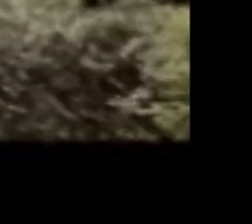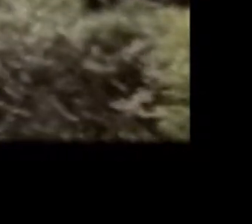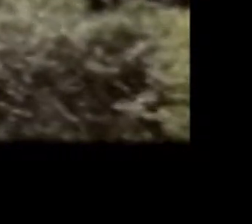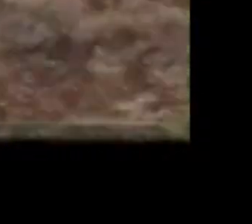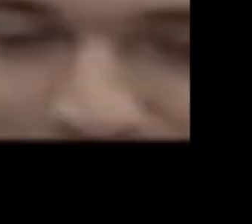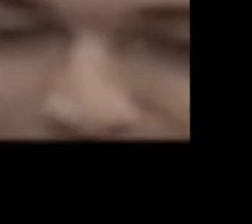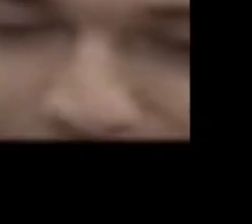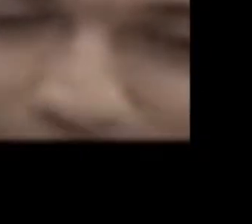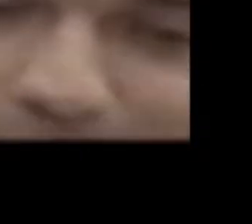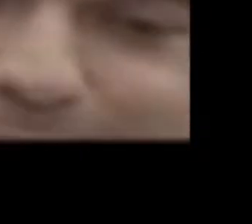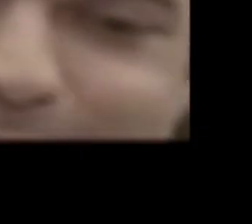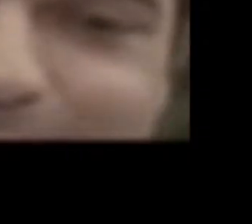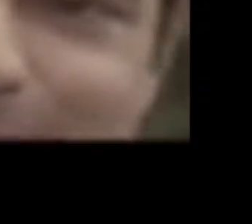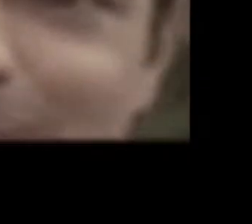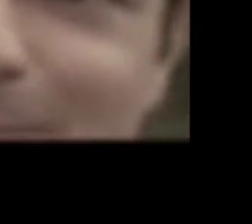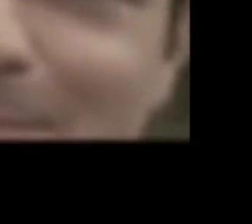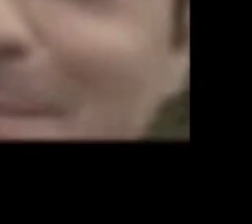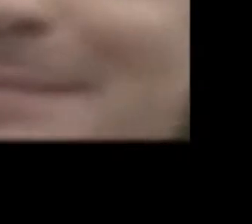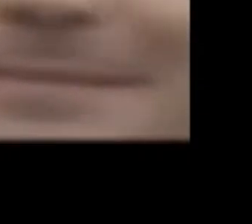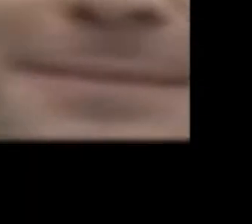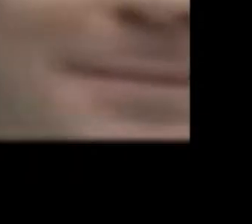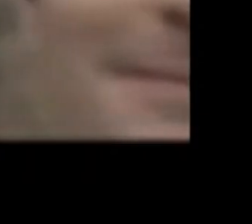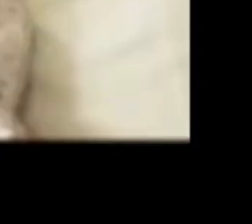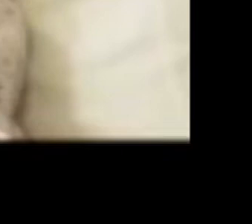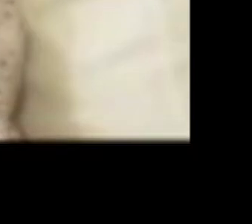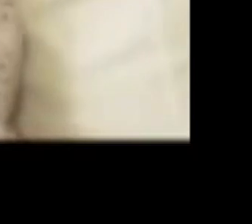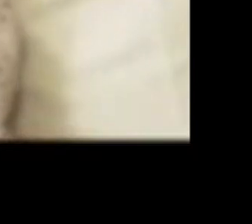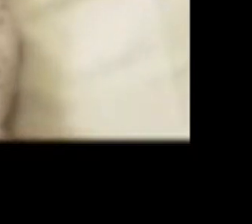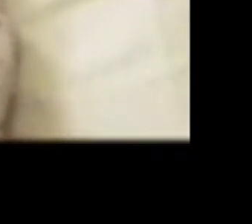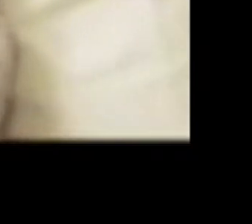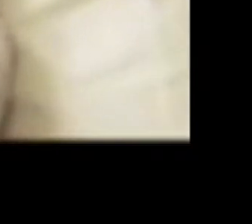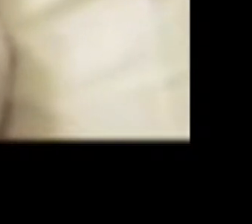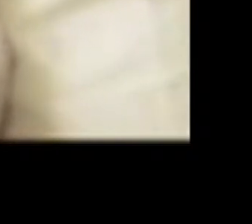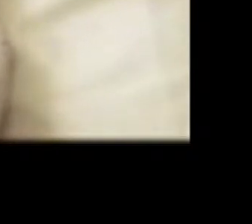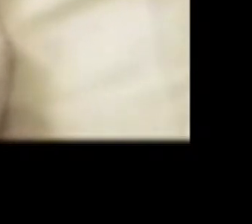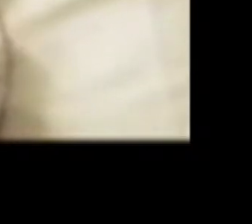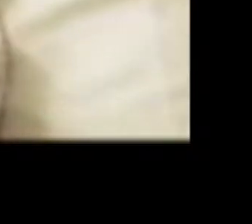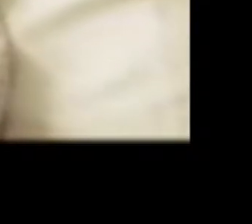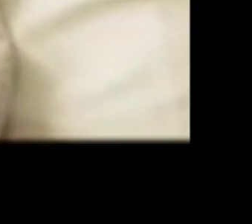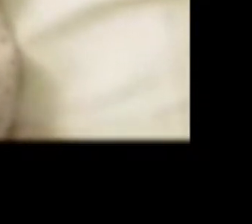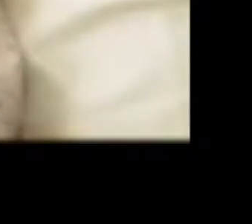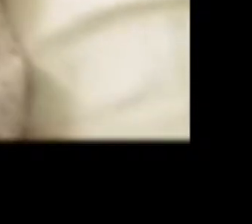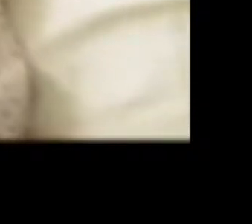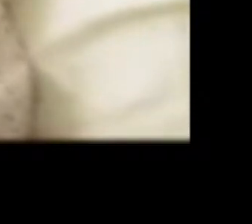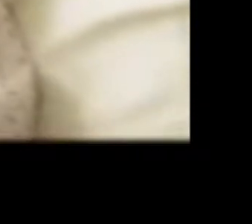ruas vão te seguindo Mas mesmo assim